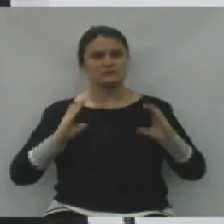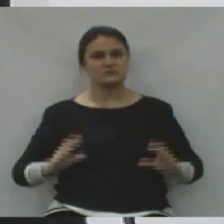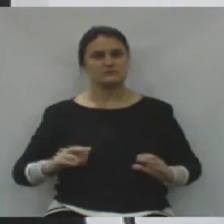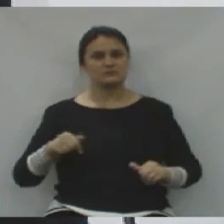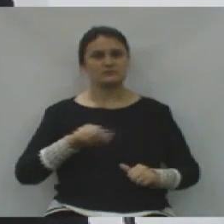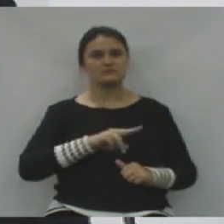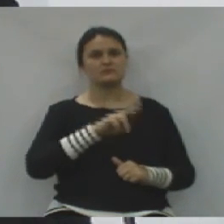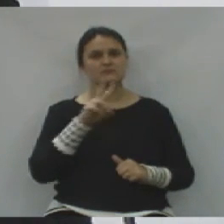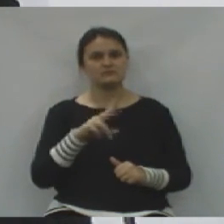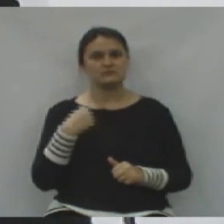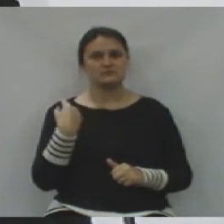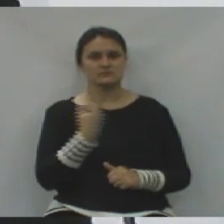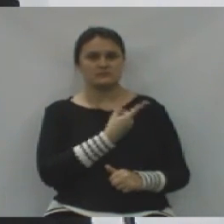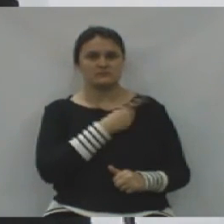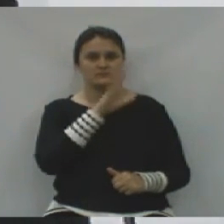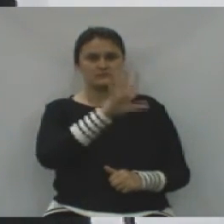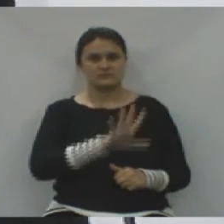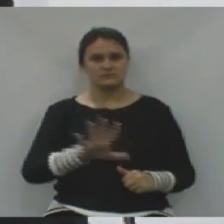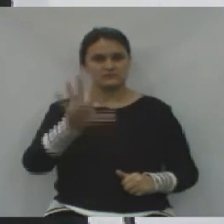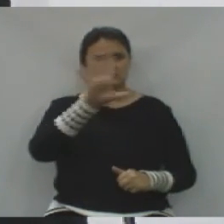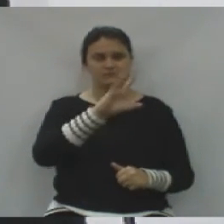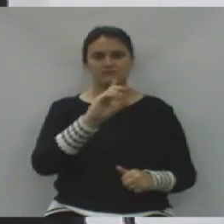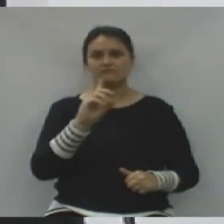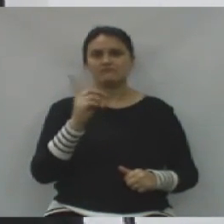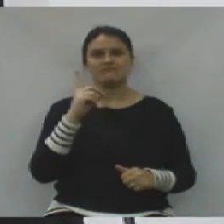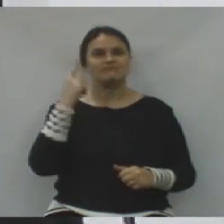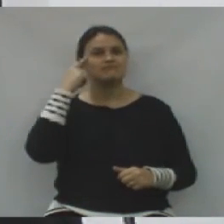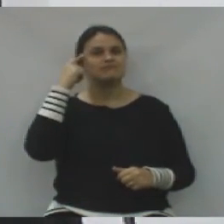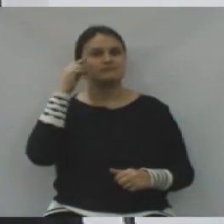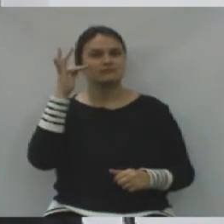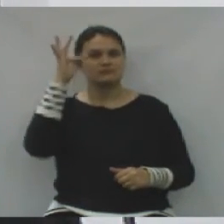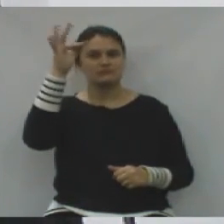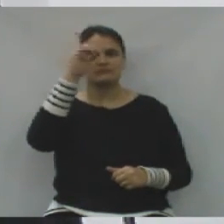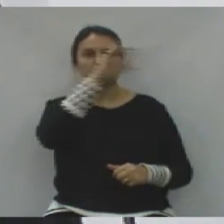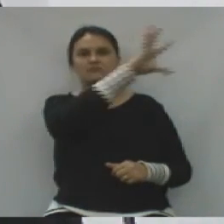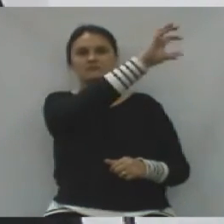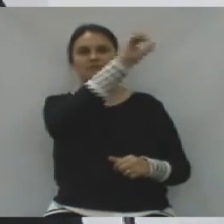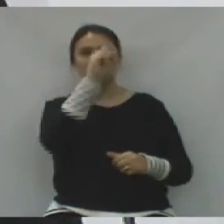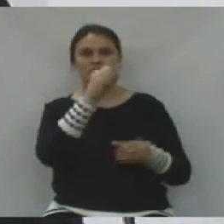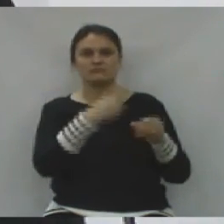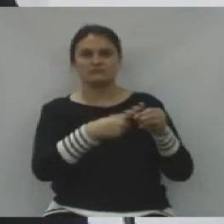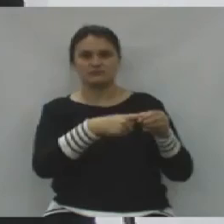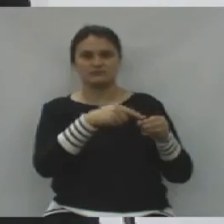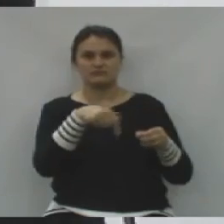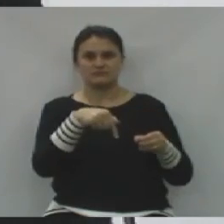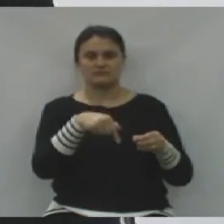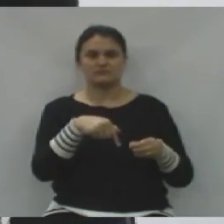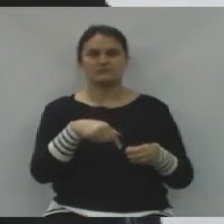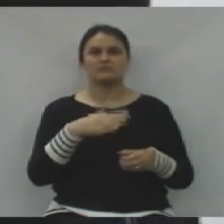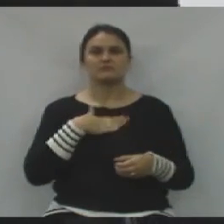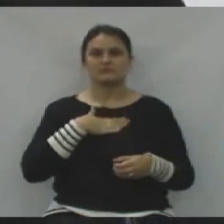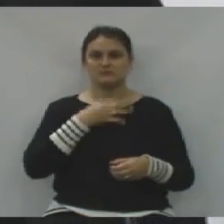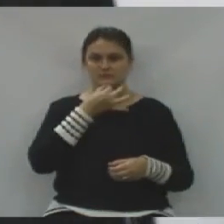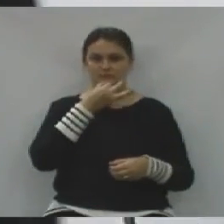Vitória e da nossa região. Não vamos importar bandido de outras cidades para cá. Meu ponto de vista.